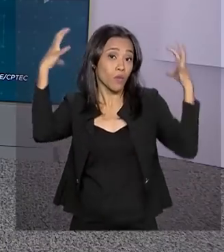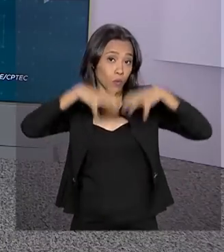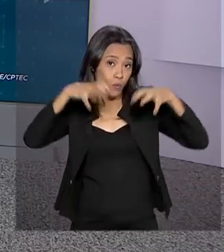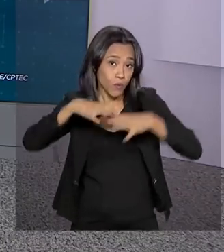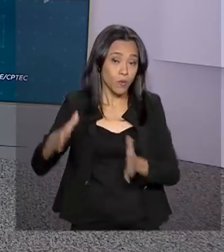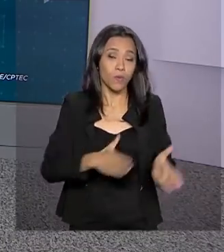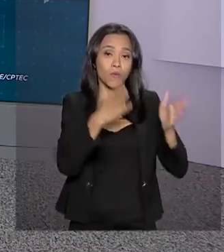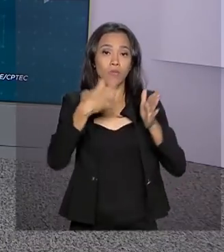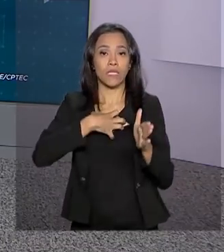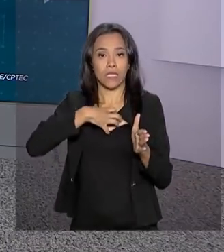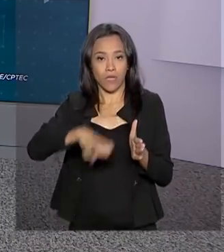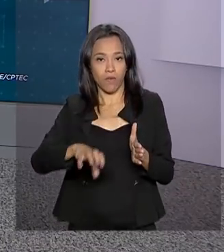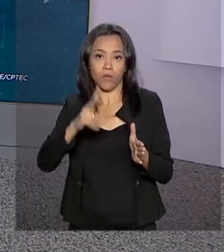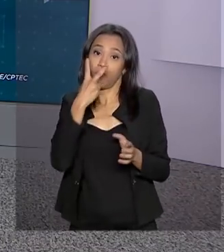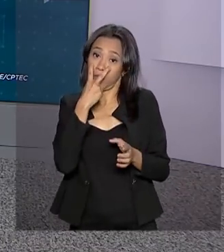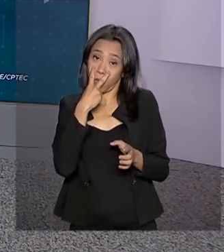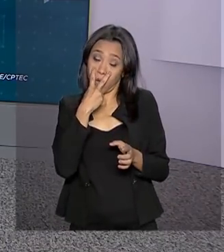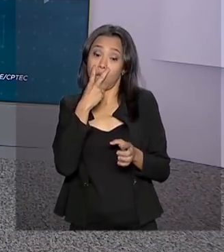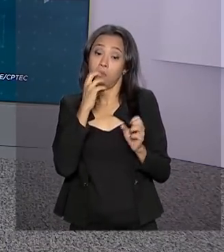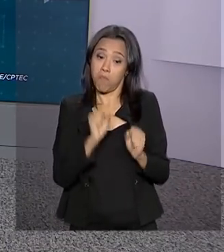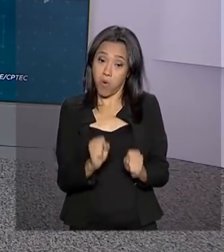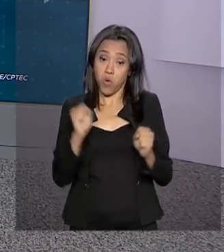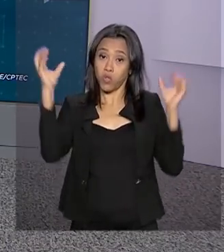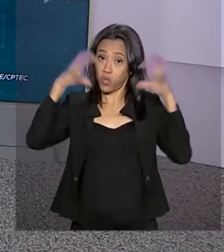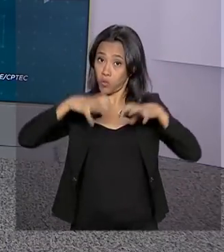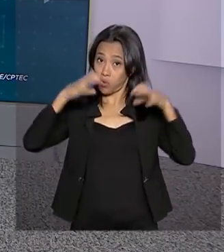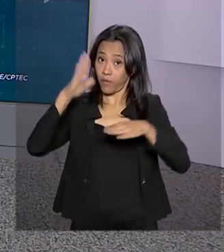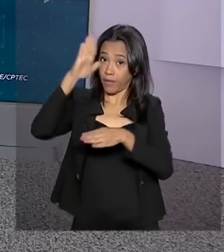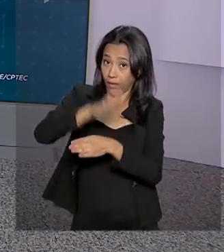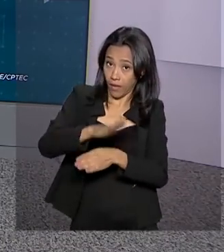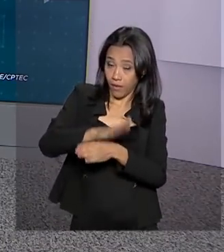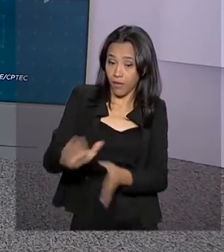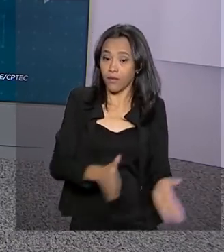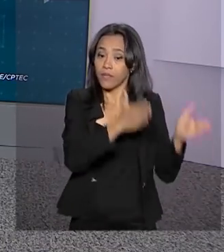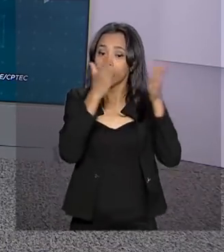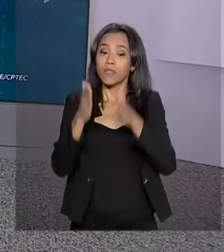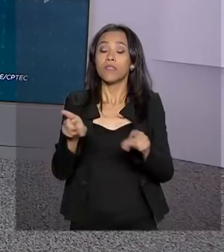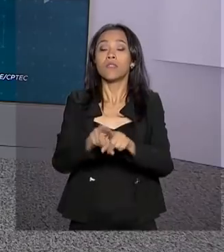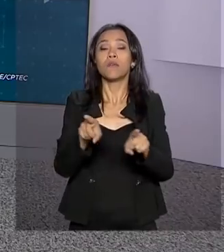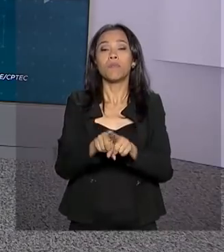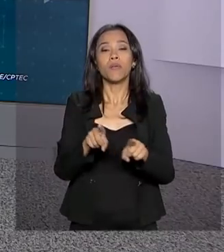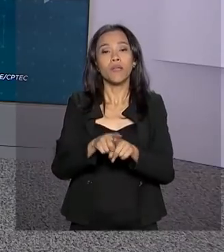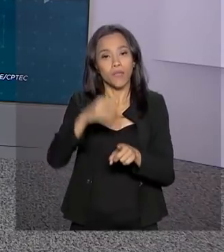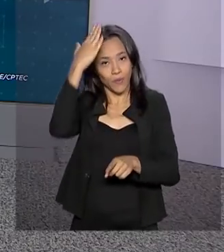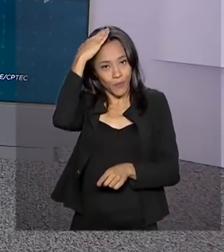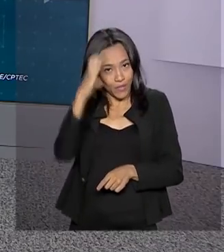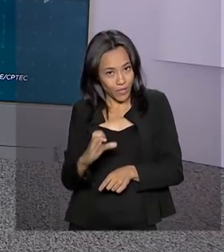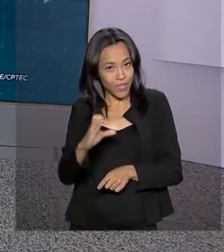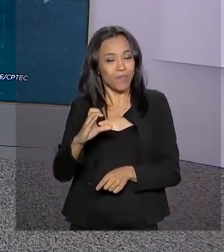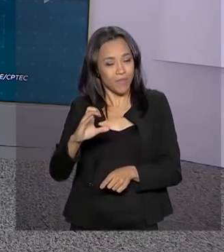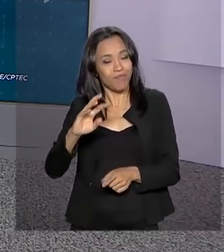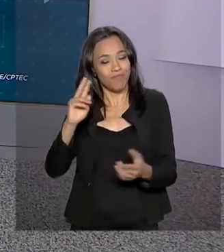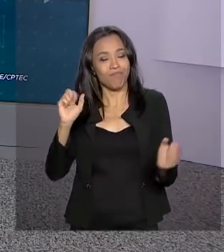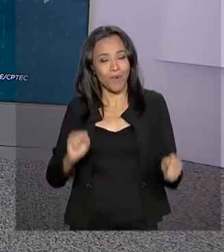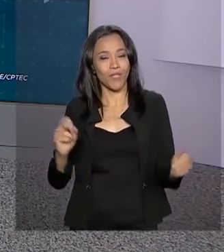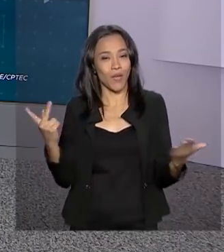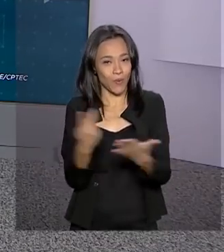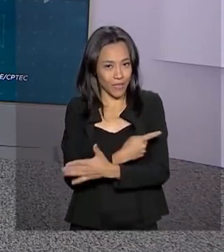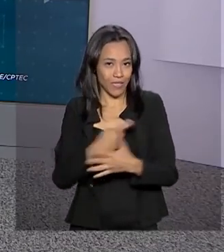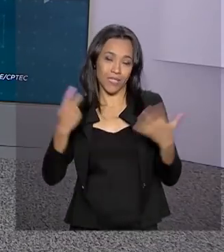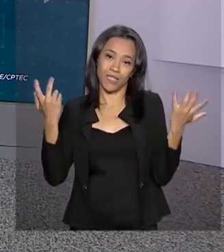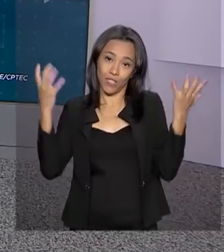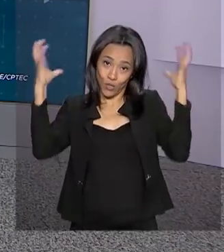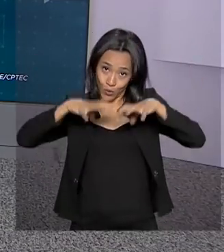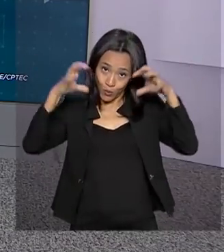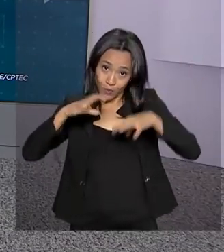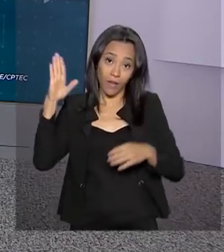Salvador e em Vitória, pode chover na parte da tarde. E em Curitiba, nós temos possibilidade de pancadas de chuva também na